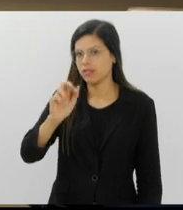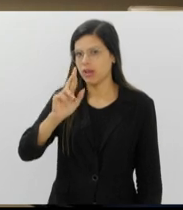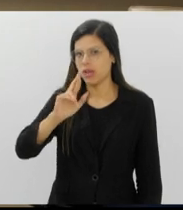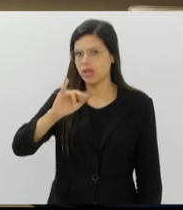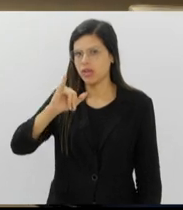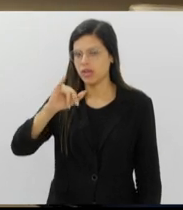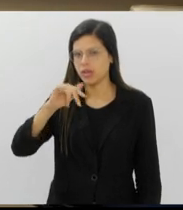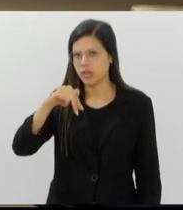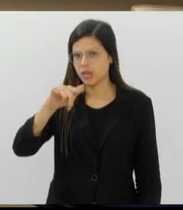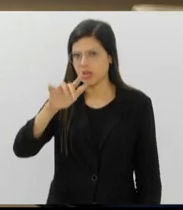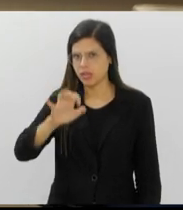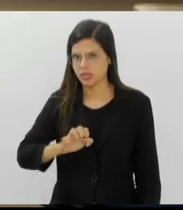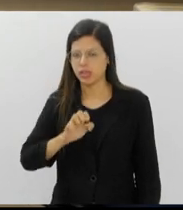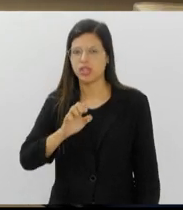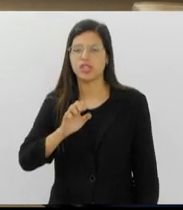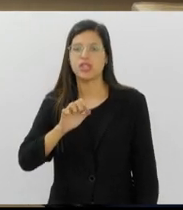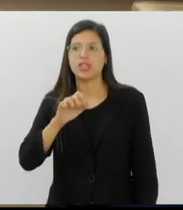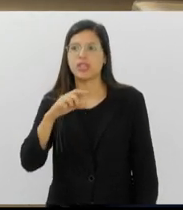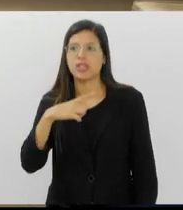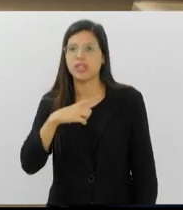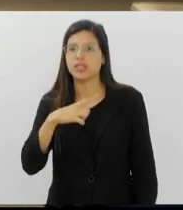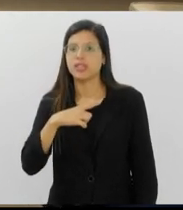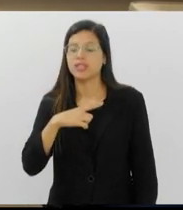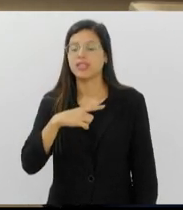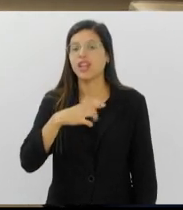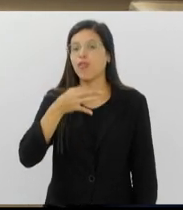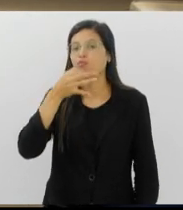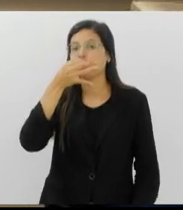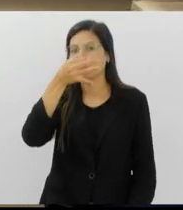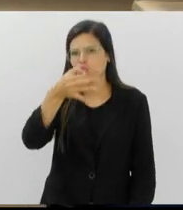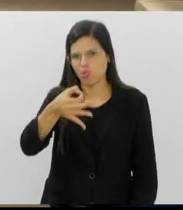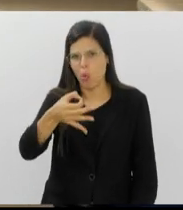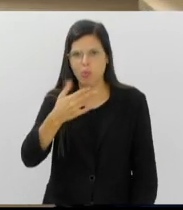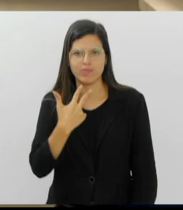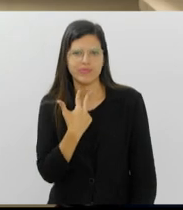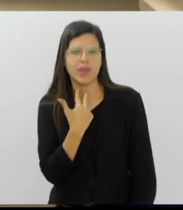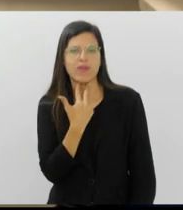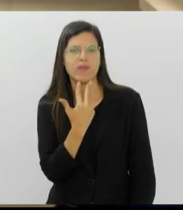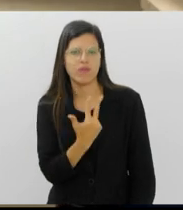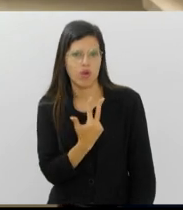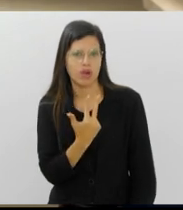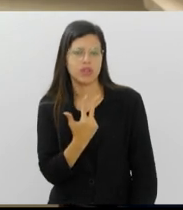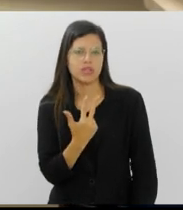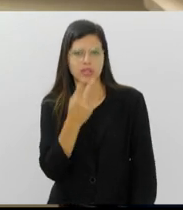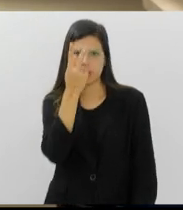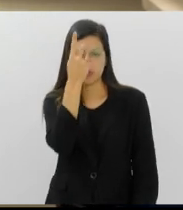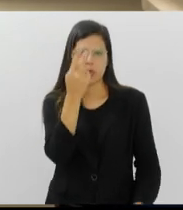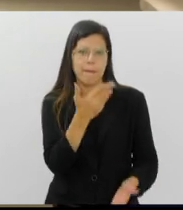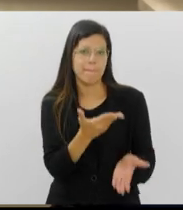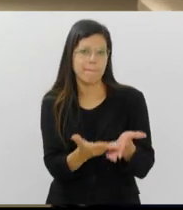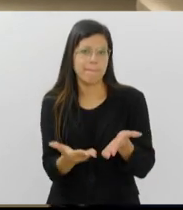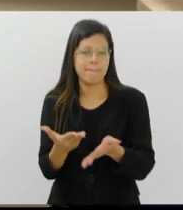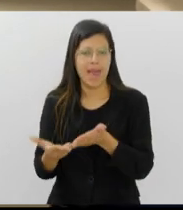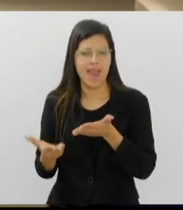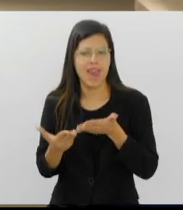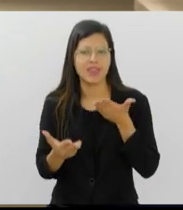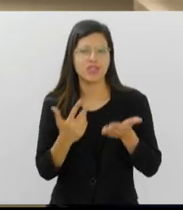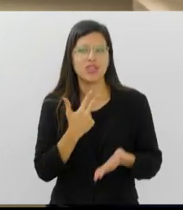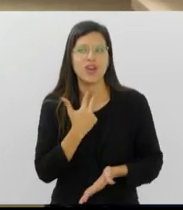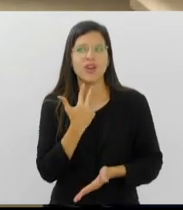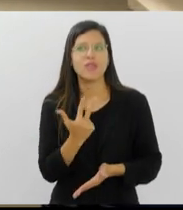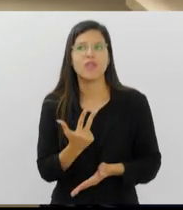você tem o som da voz, esses pacientes perdem o som da voz. Então, consequentemente, eles conseguem